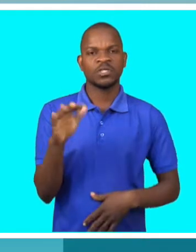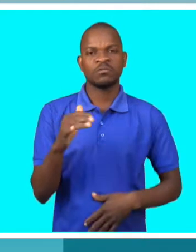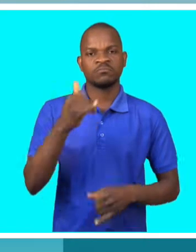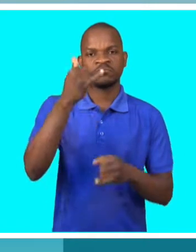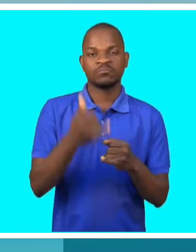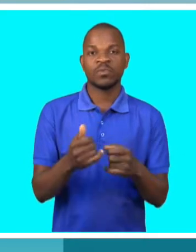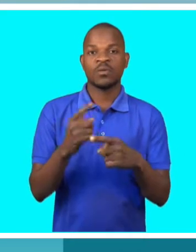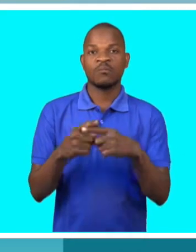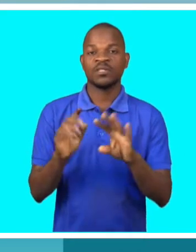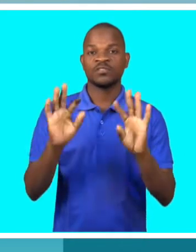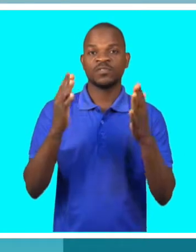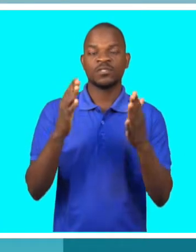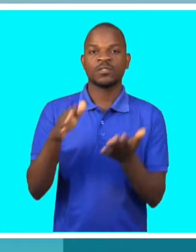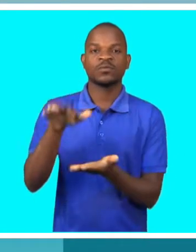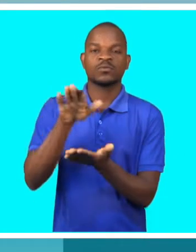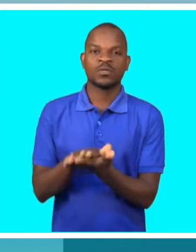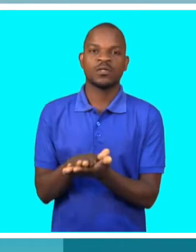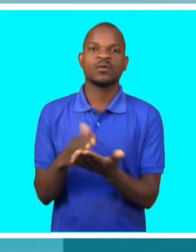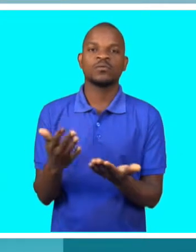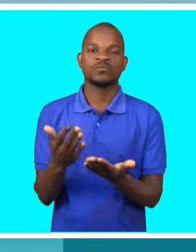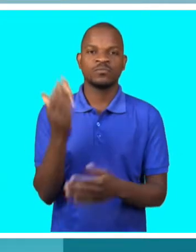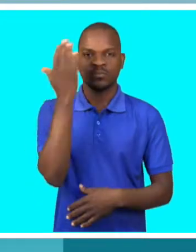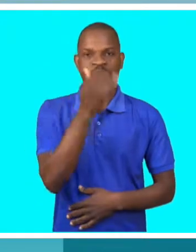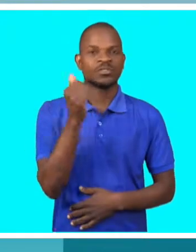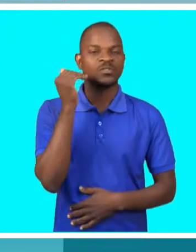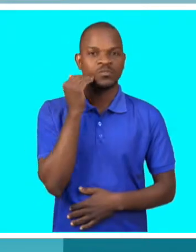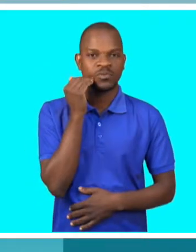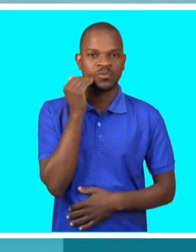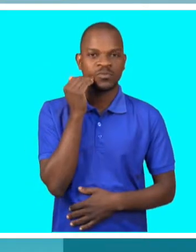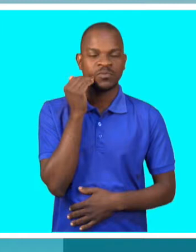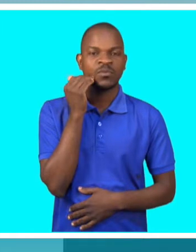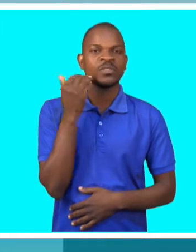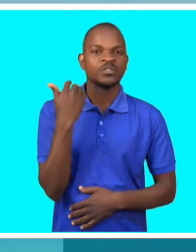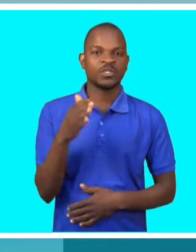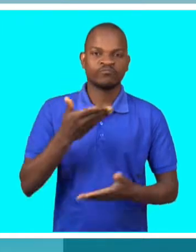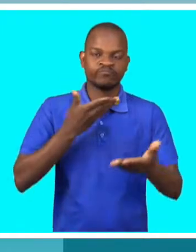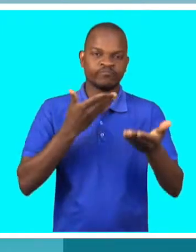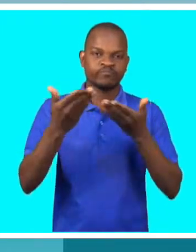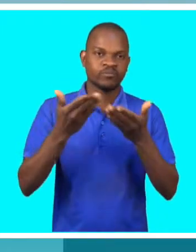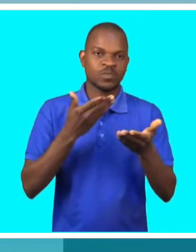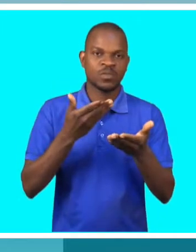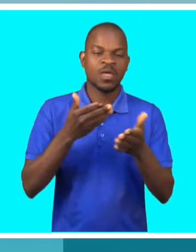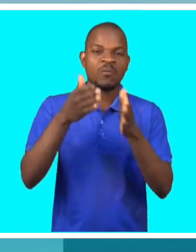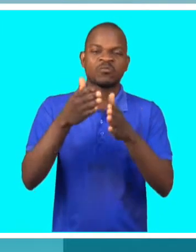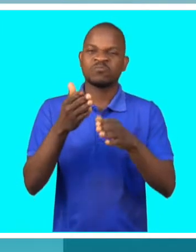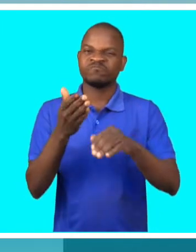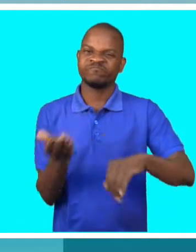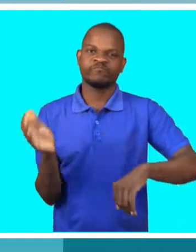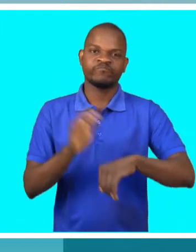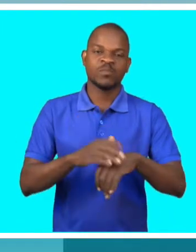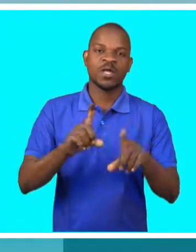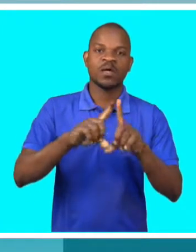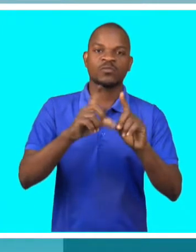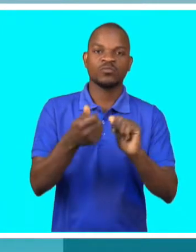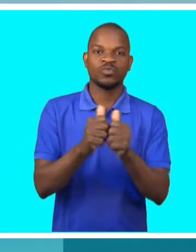fizemos mais vida a partir da periferia desta cidade do Ximó, que nós conversamos com o grande campeão do